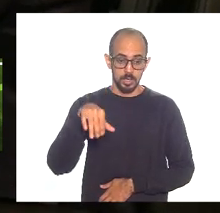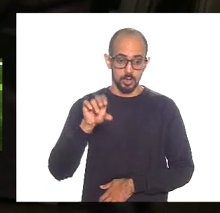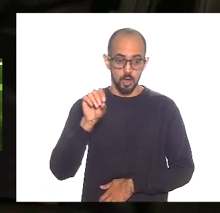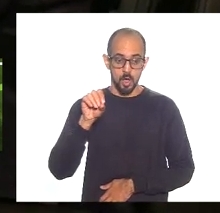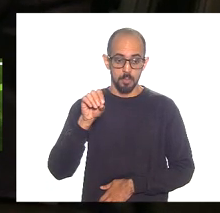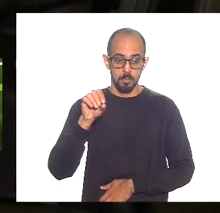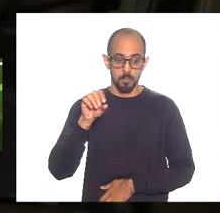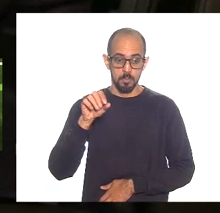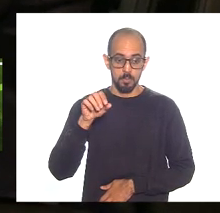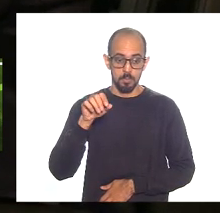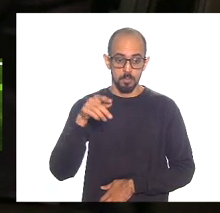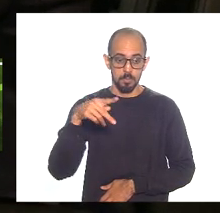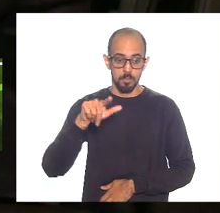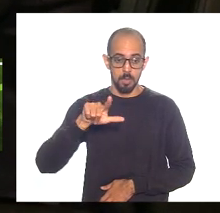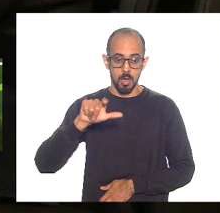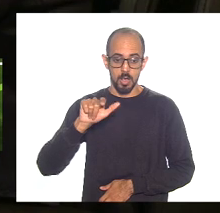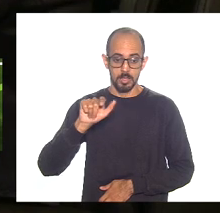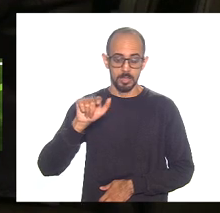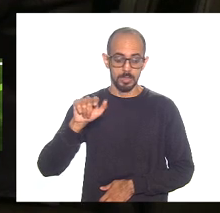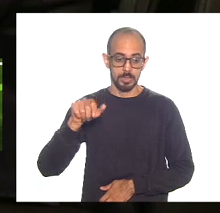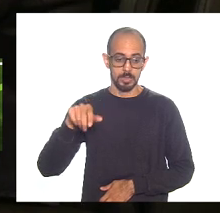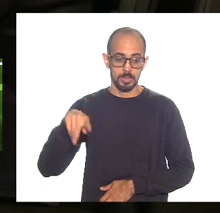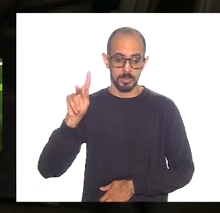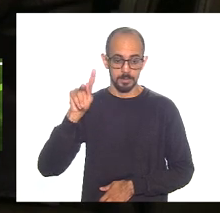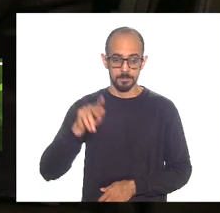Renata, senhor presidente. Renata,